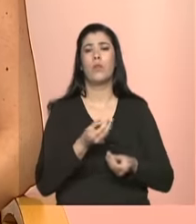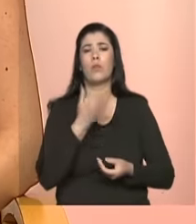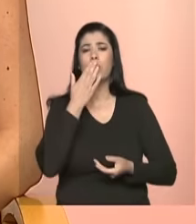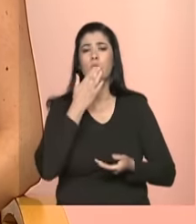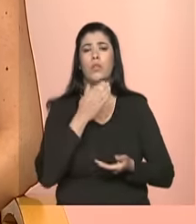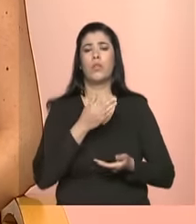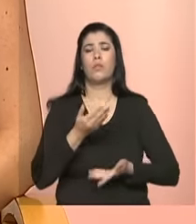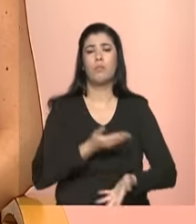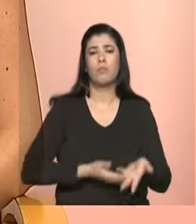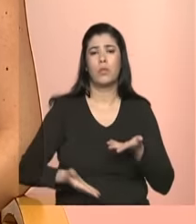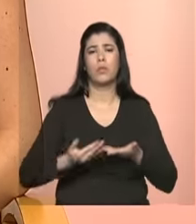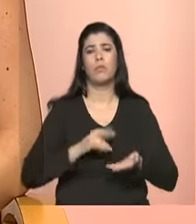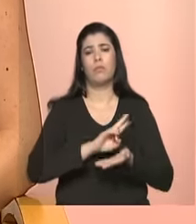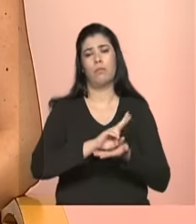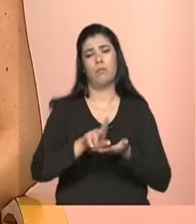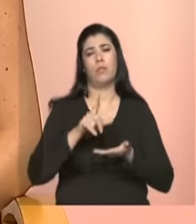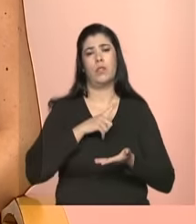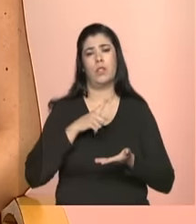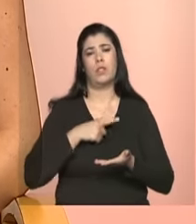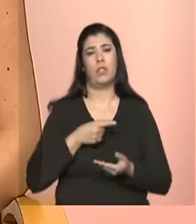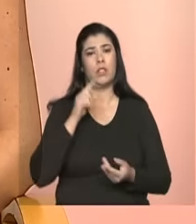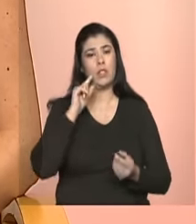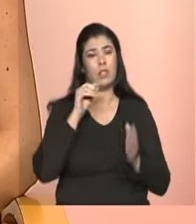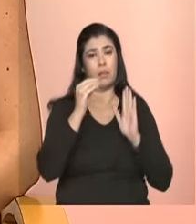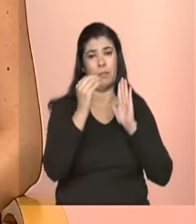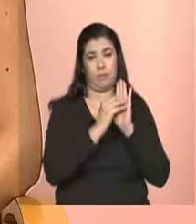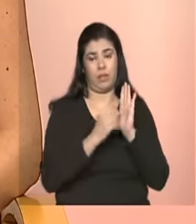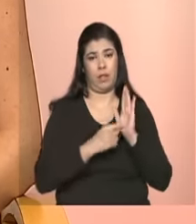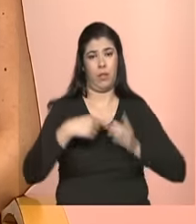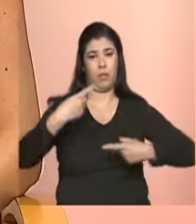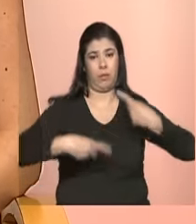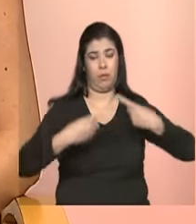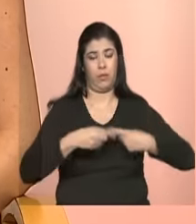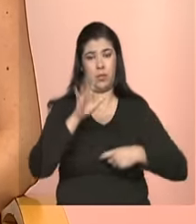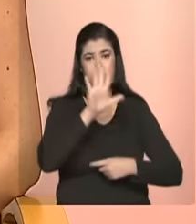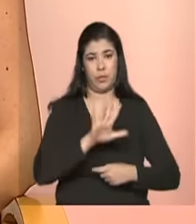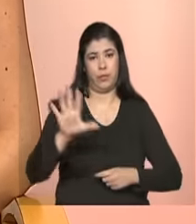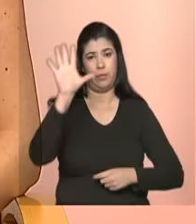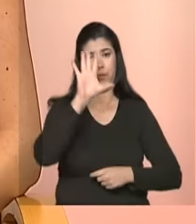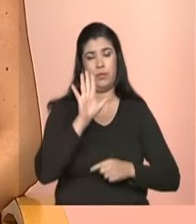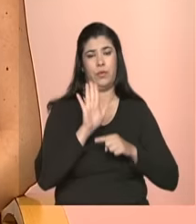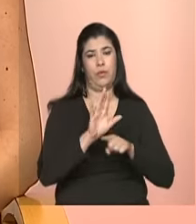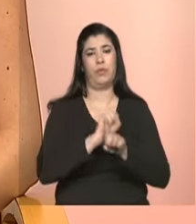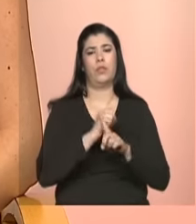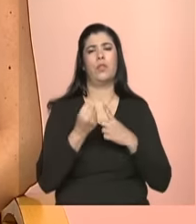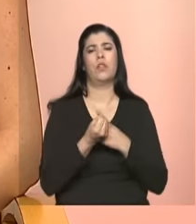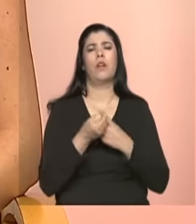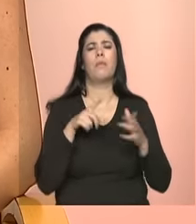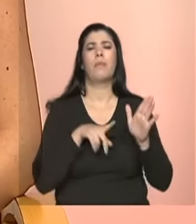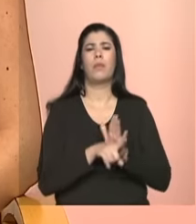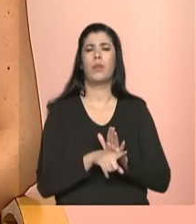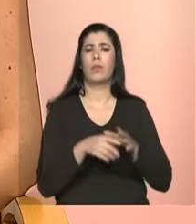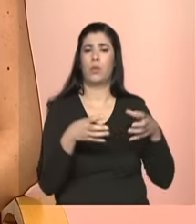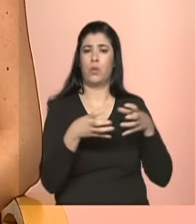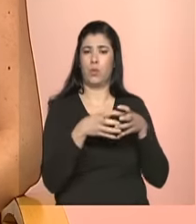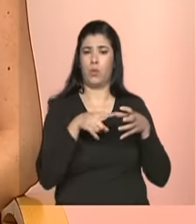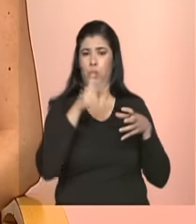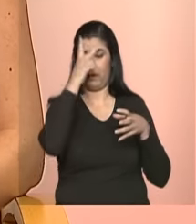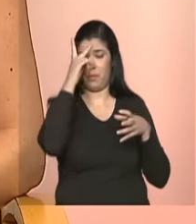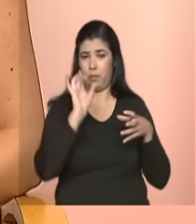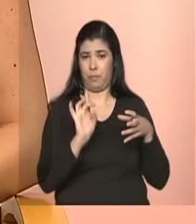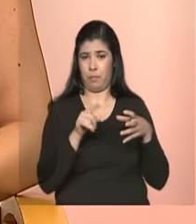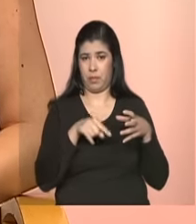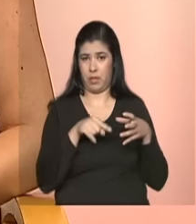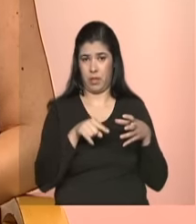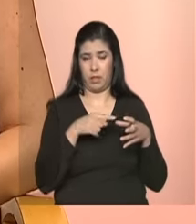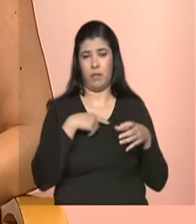prevista pela Política Nacional de Assistência Social. A gente pode dizer que é um público atendido exclusivamente pelo serviço da